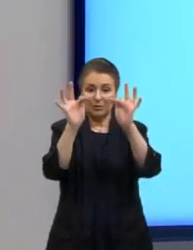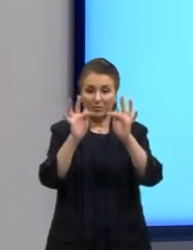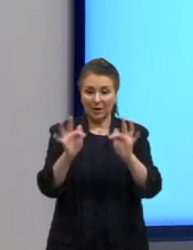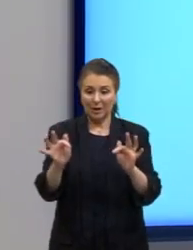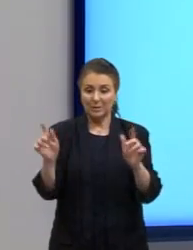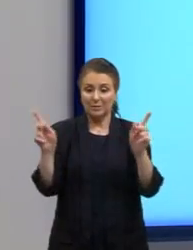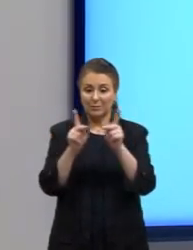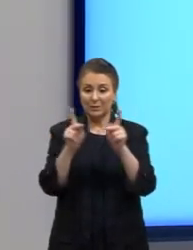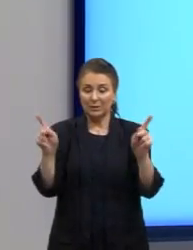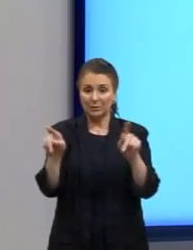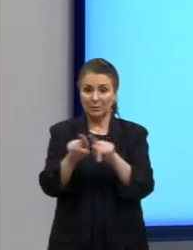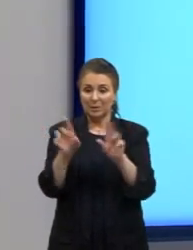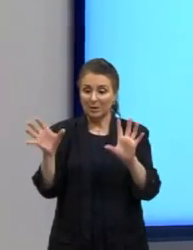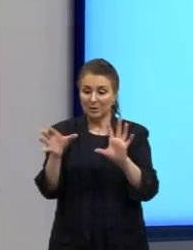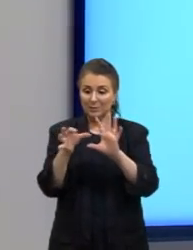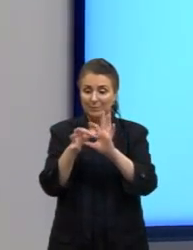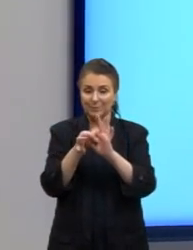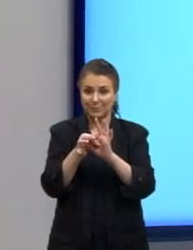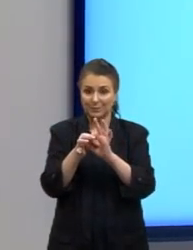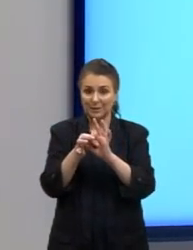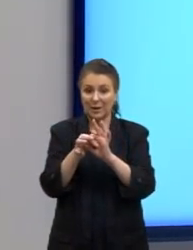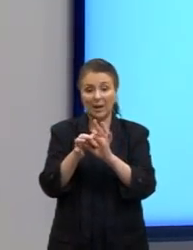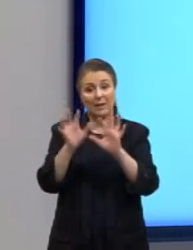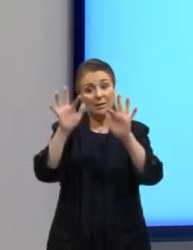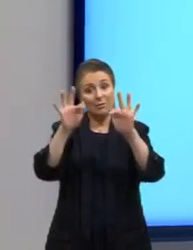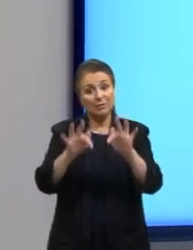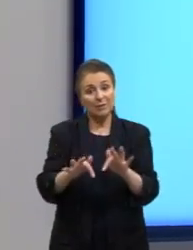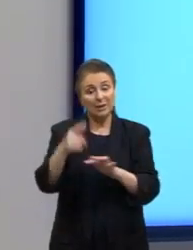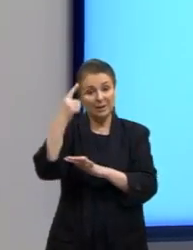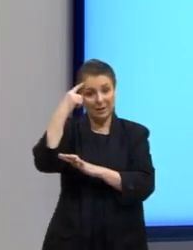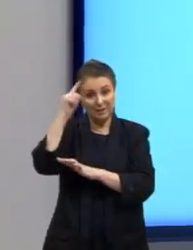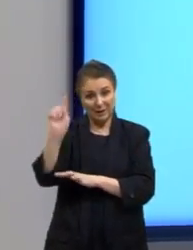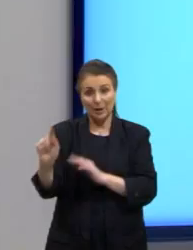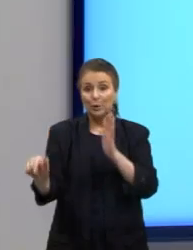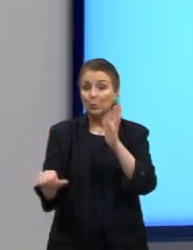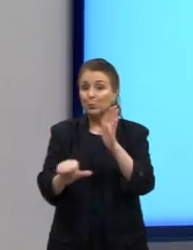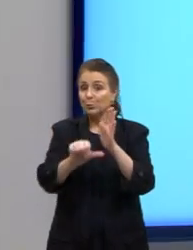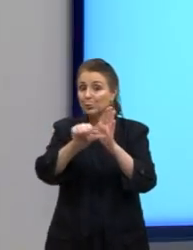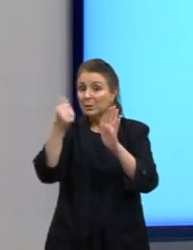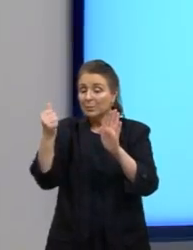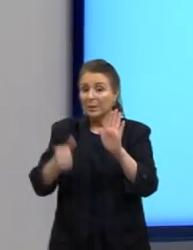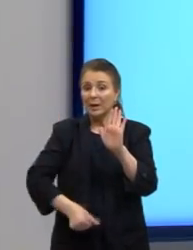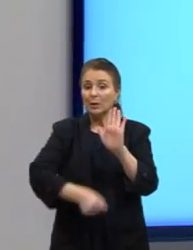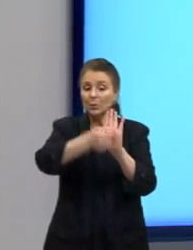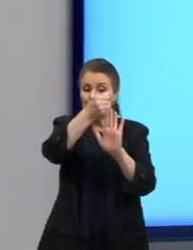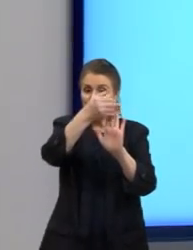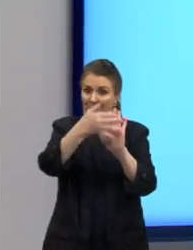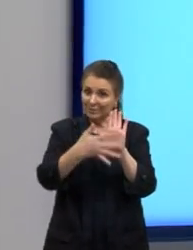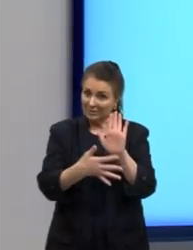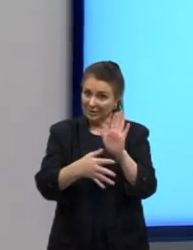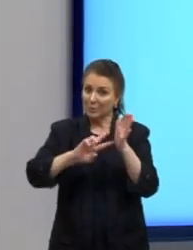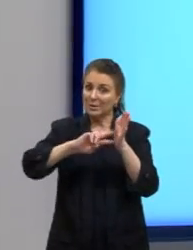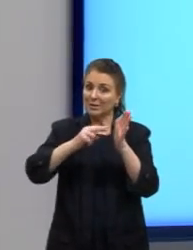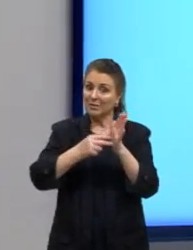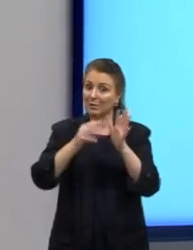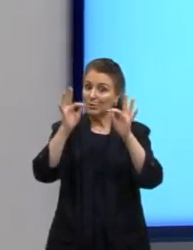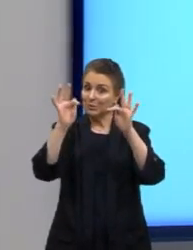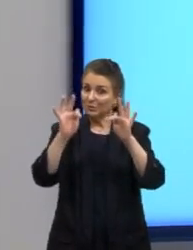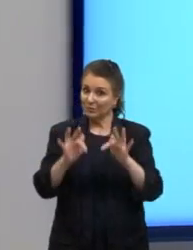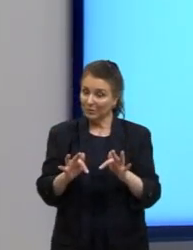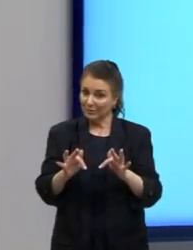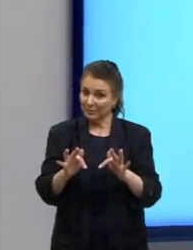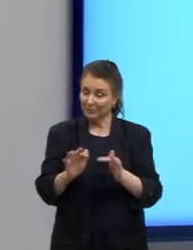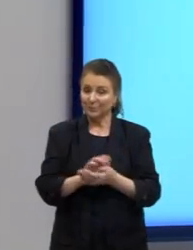sendo usado para encerrar a ideia desse primeiro desenvolvimento o portanto que tem significado de encerramento ora